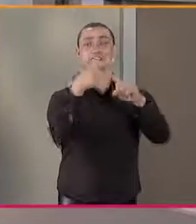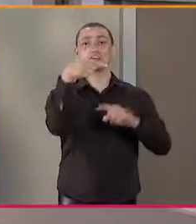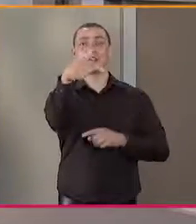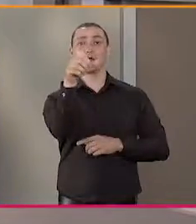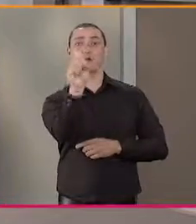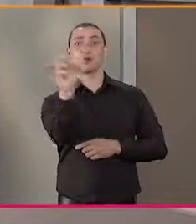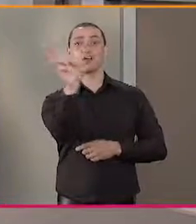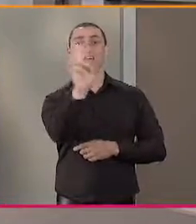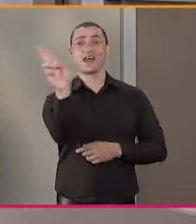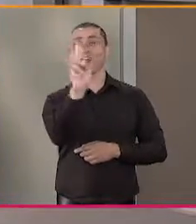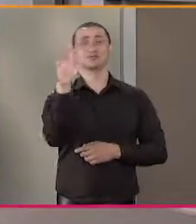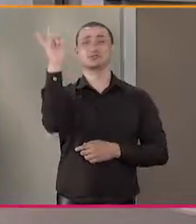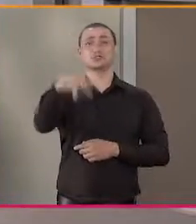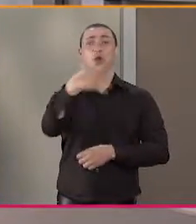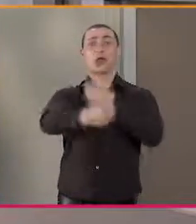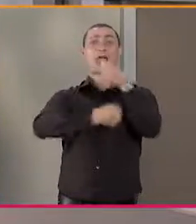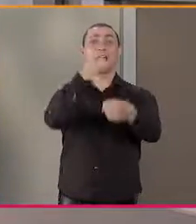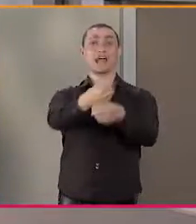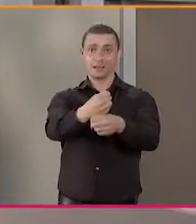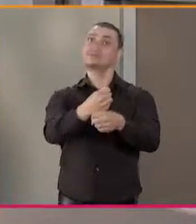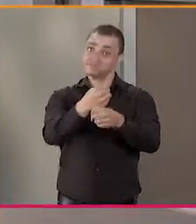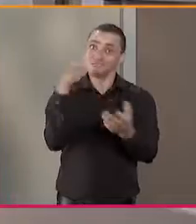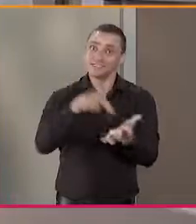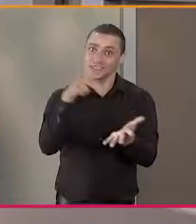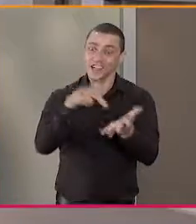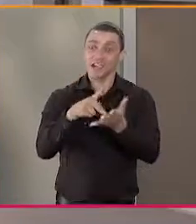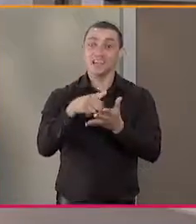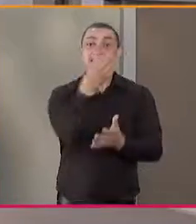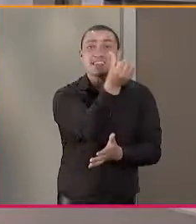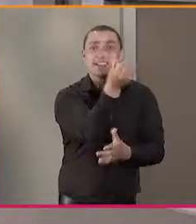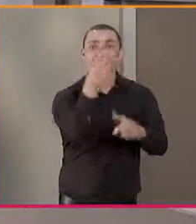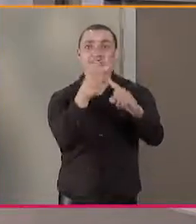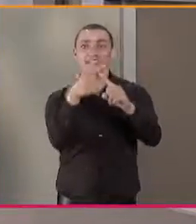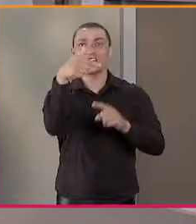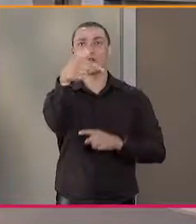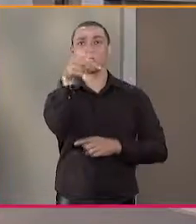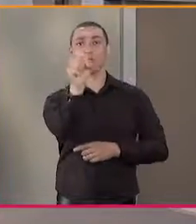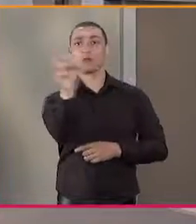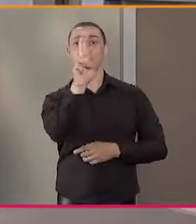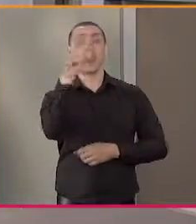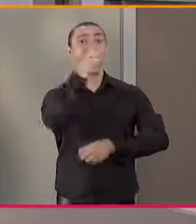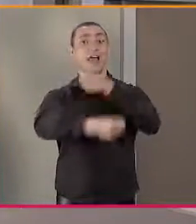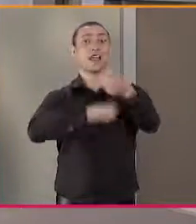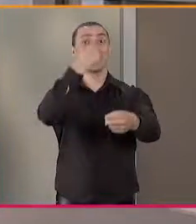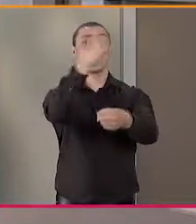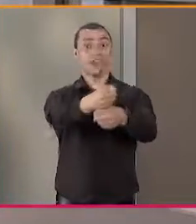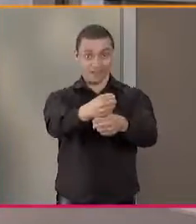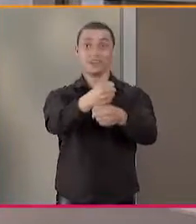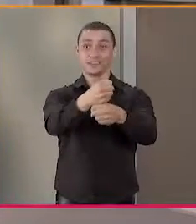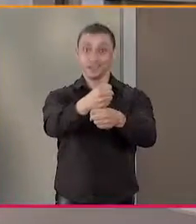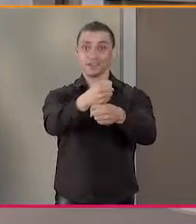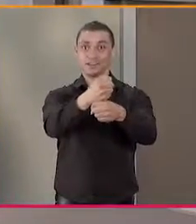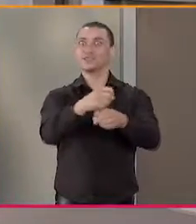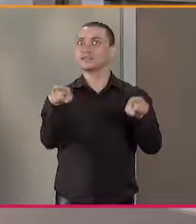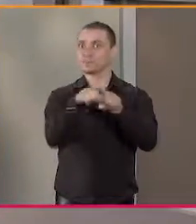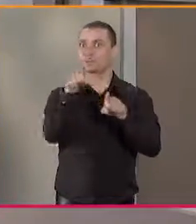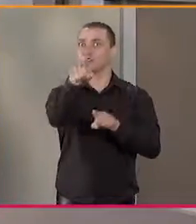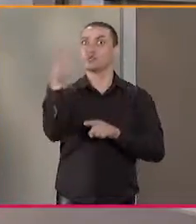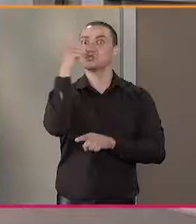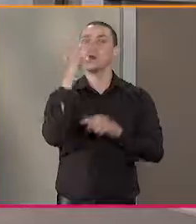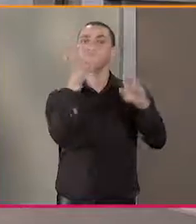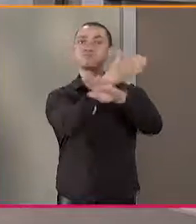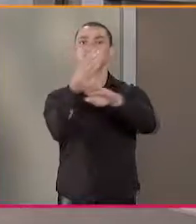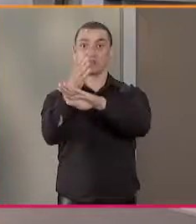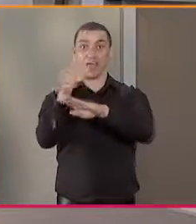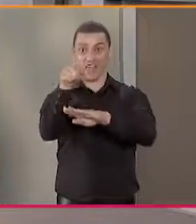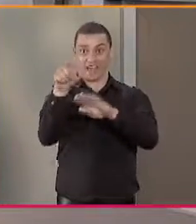6 parcelinhas de R$ 78,00 por ano. É isso mesmo, 6 parcelinhas de R 78,00 por ano. E ainda